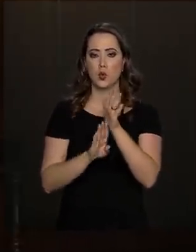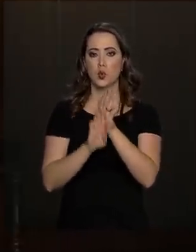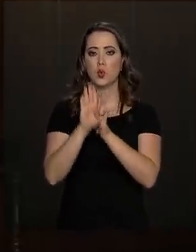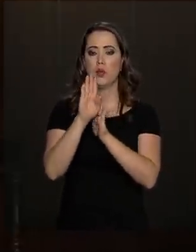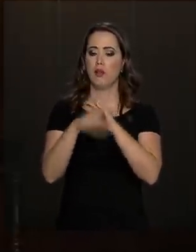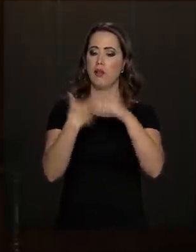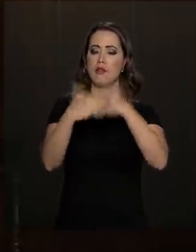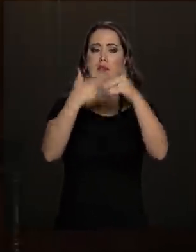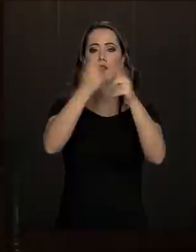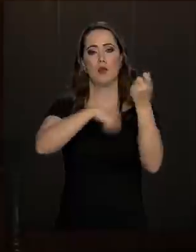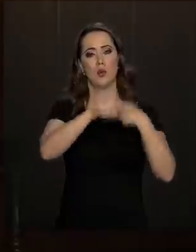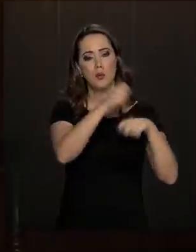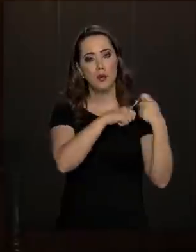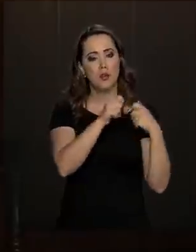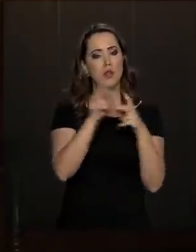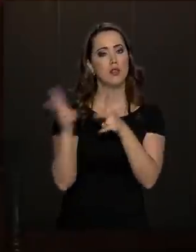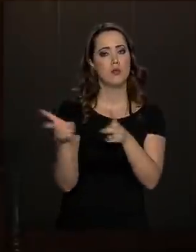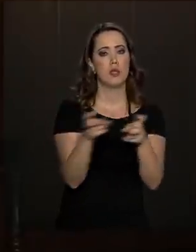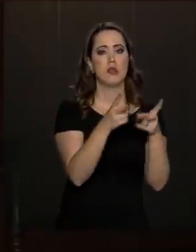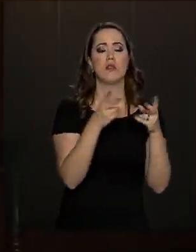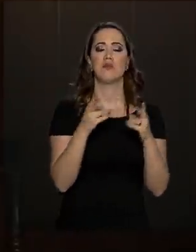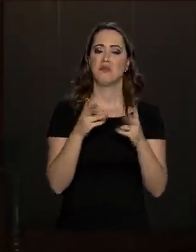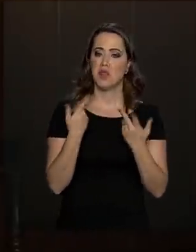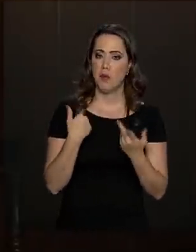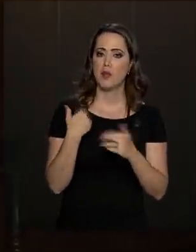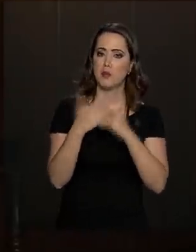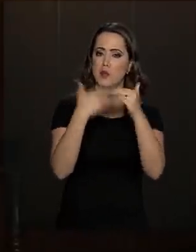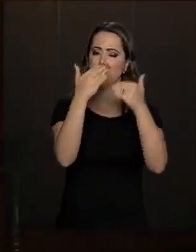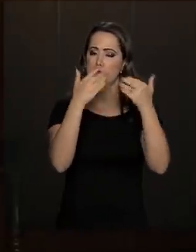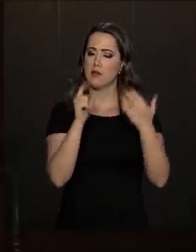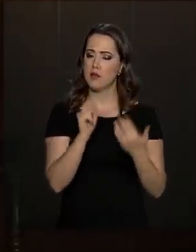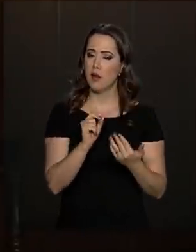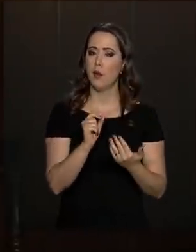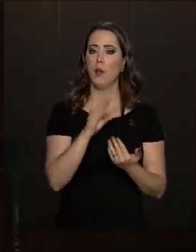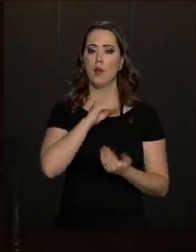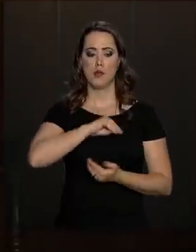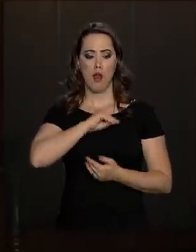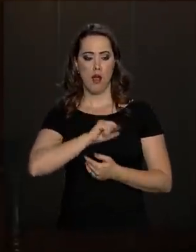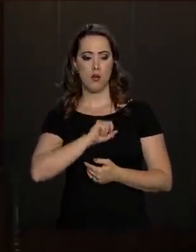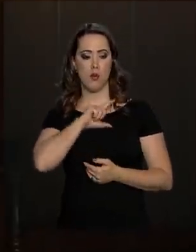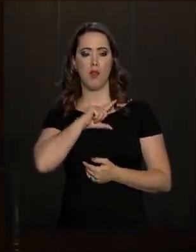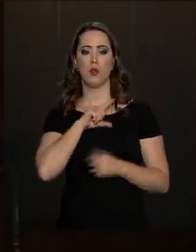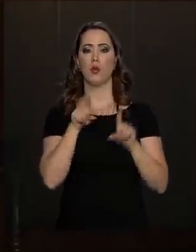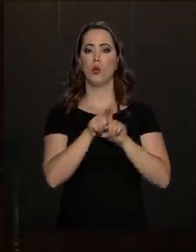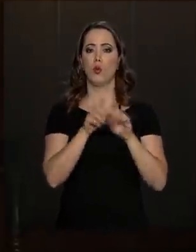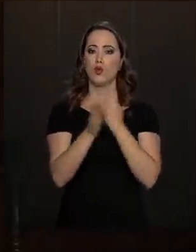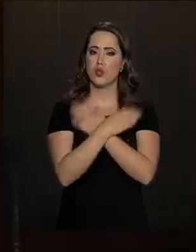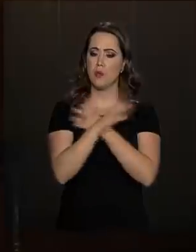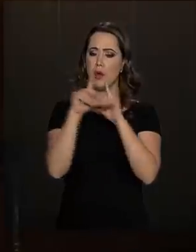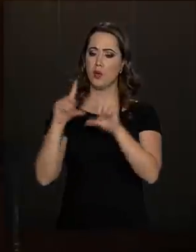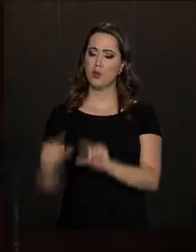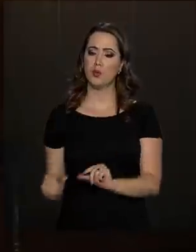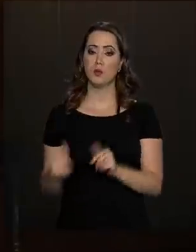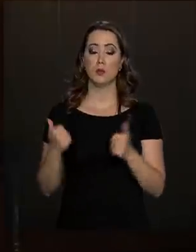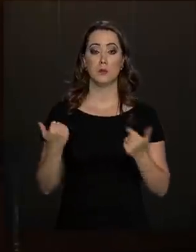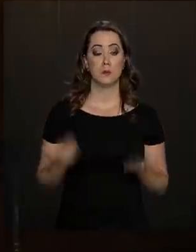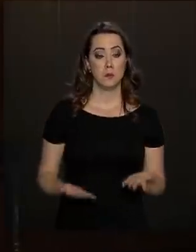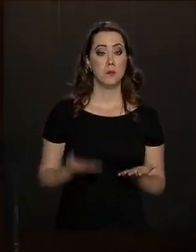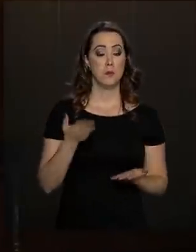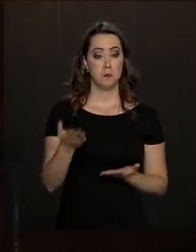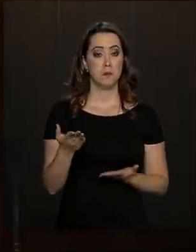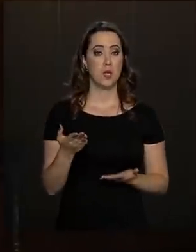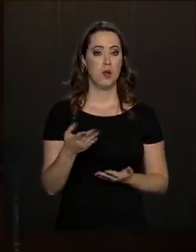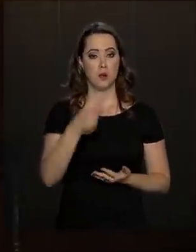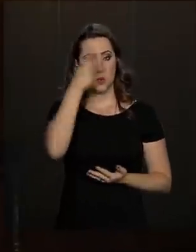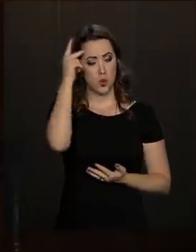E as perspectivas melhoraram muito, os salários aumentaram, o desemprego reduziu-se dramaticamente. Então, isso é